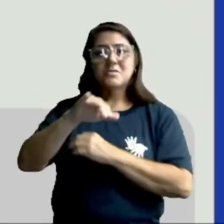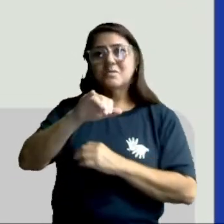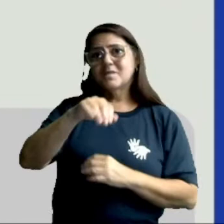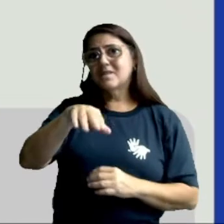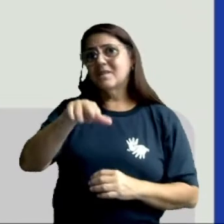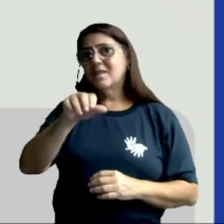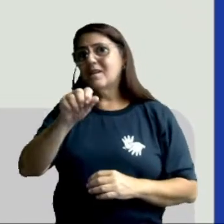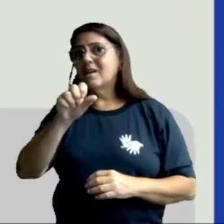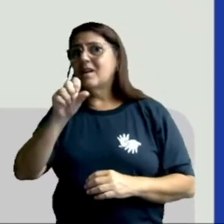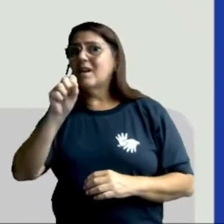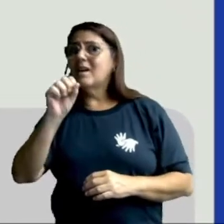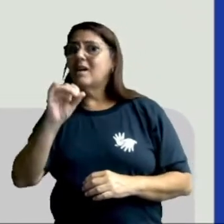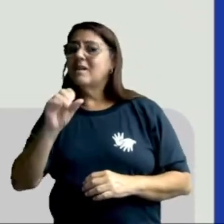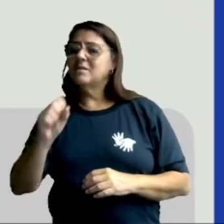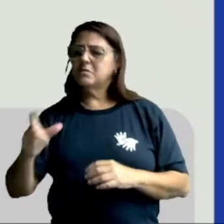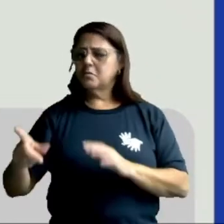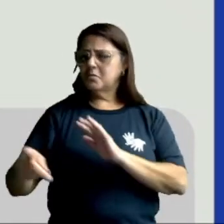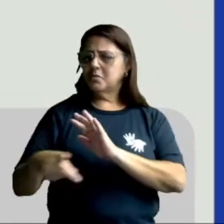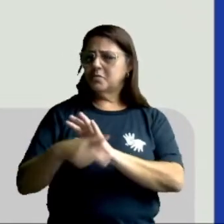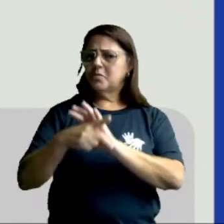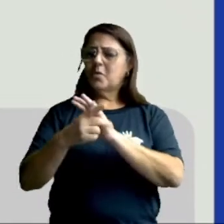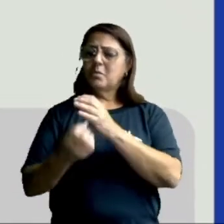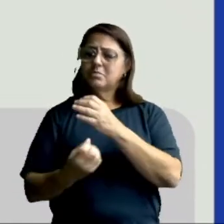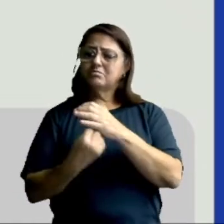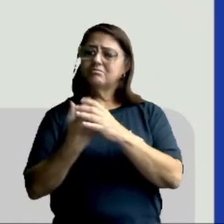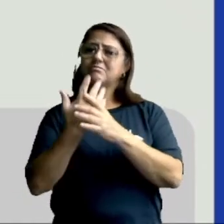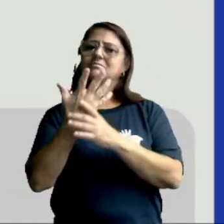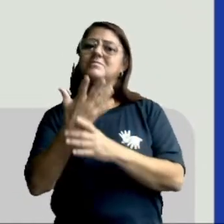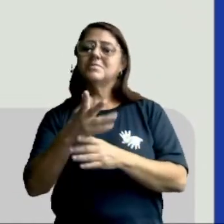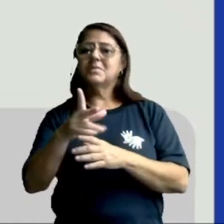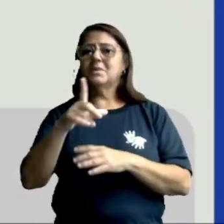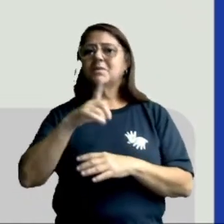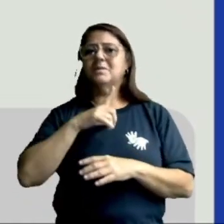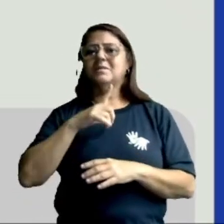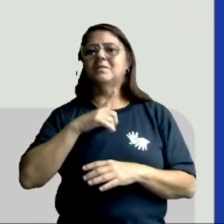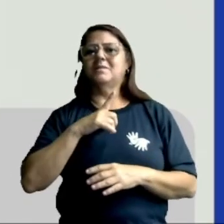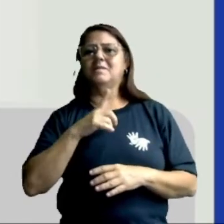daí, elas fabricam o seu próprio alimento.